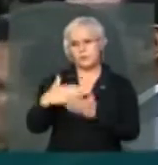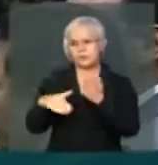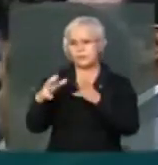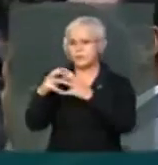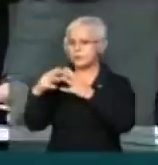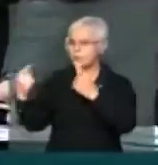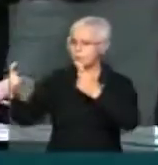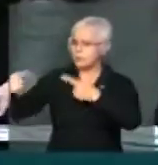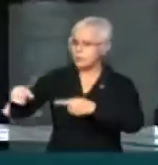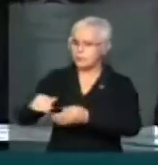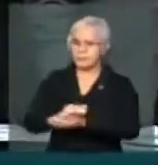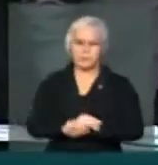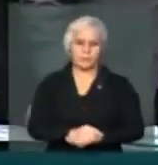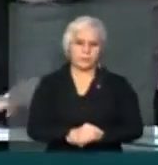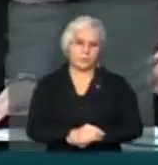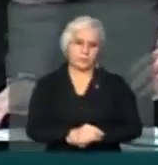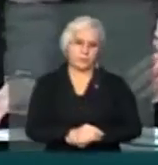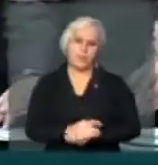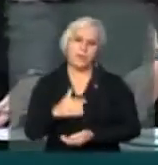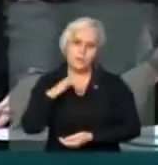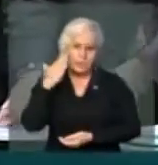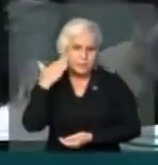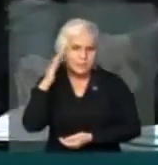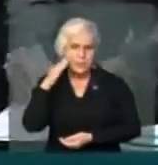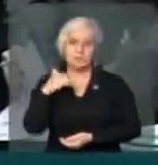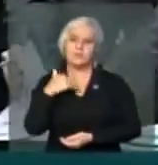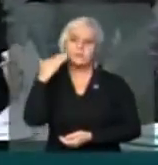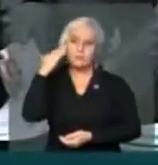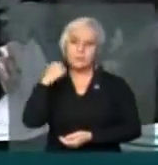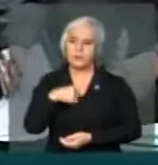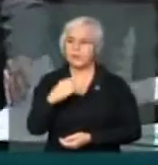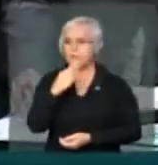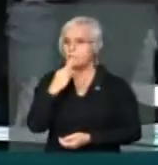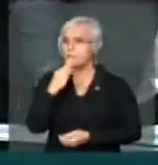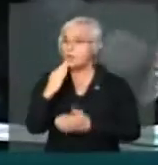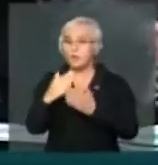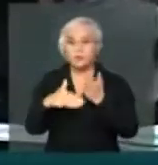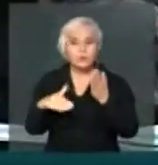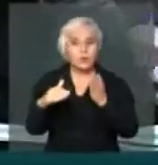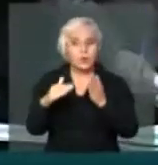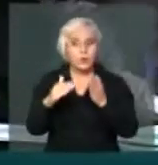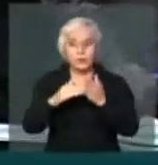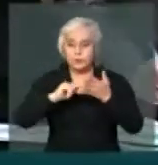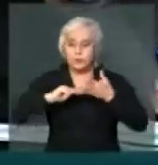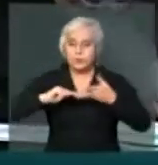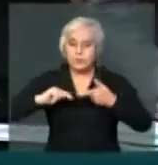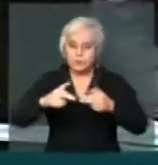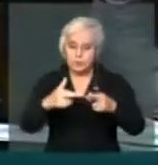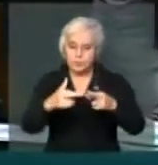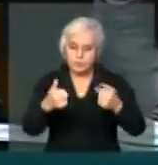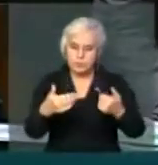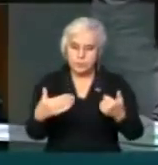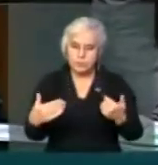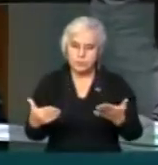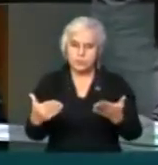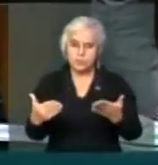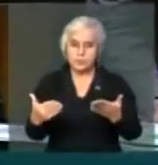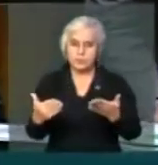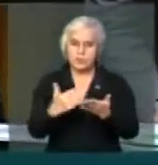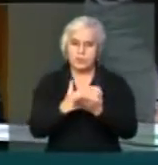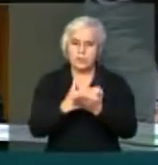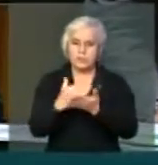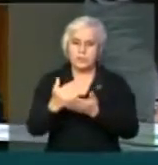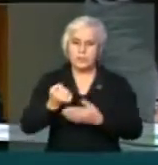oposição. é que todos os requerimentos, eles partem do